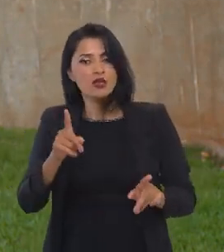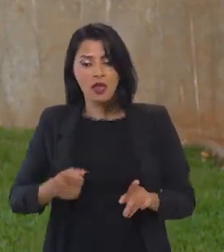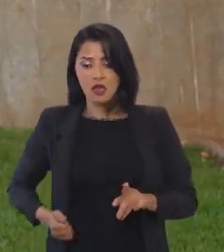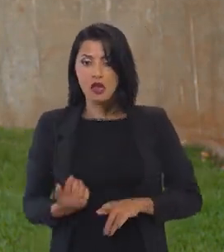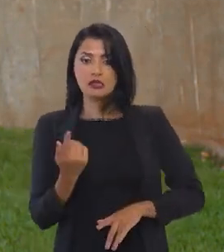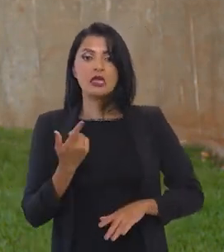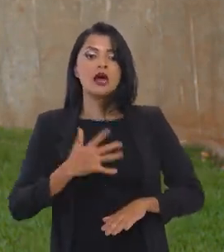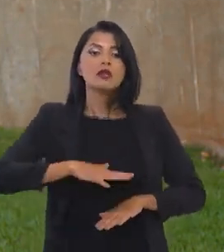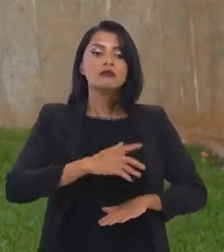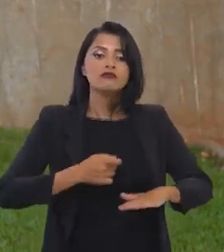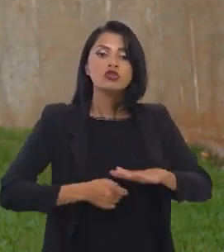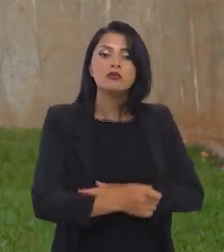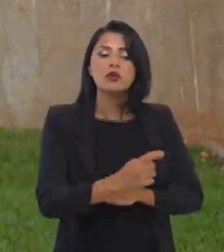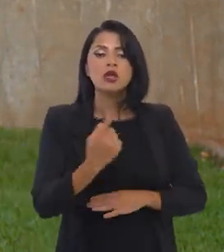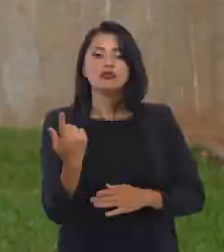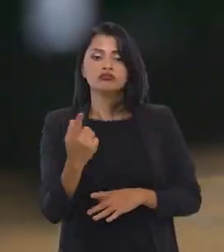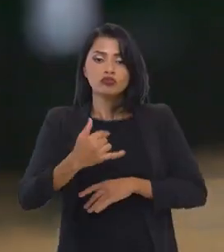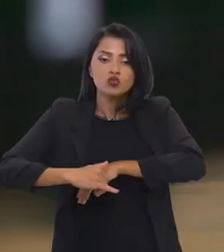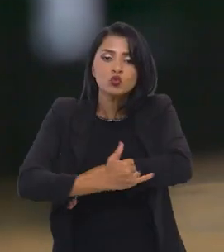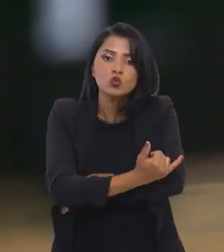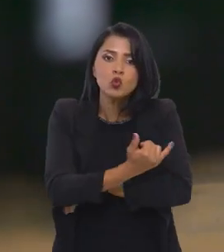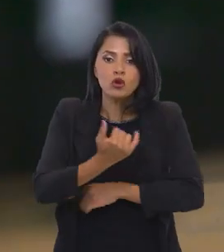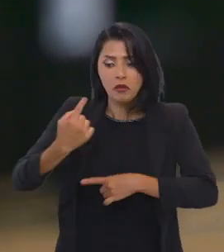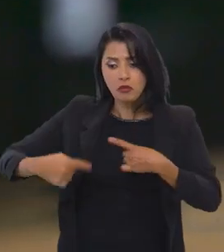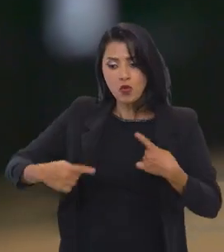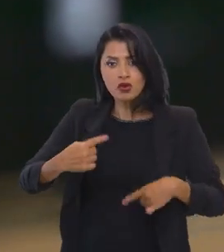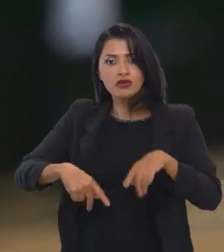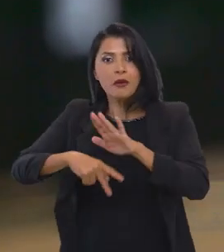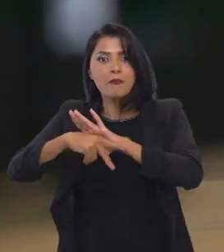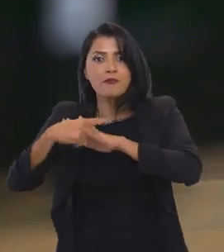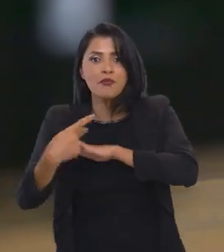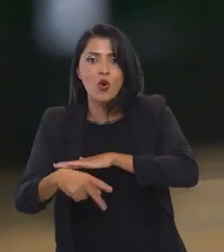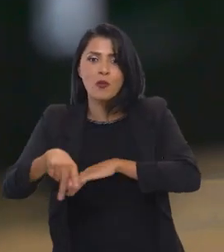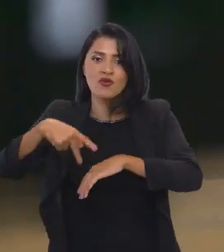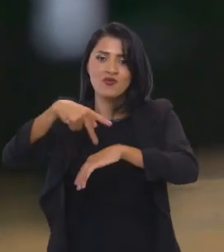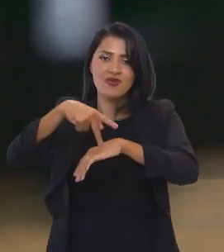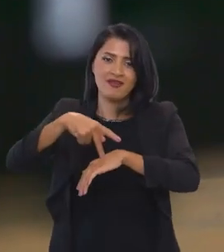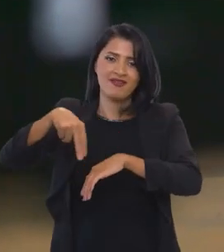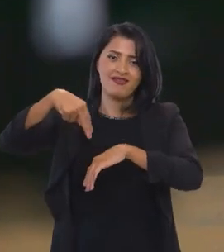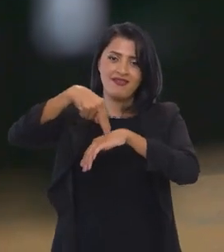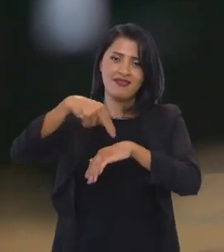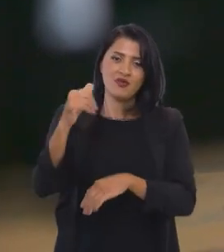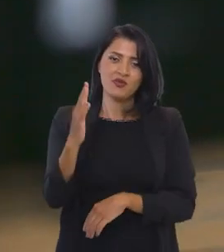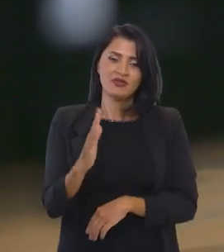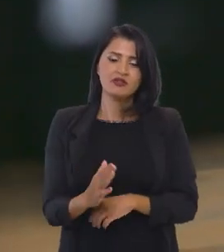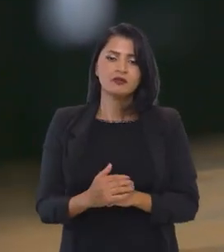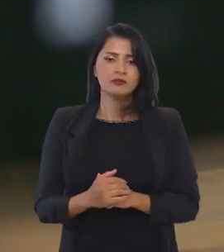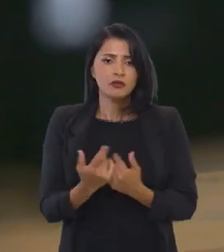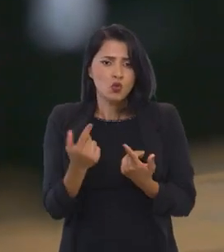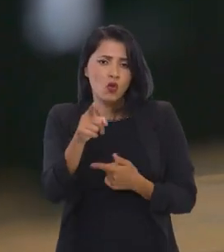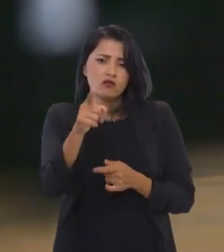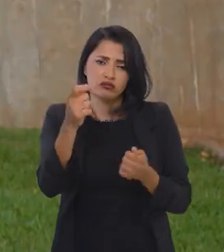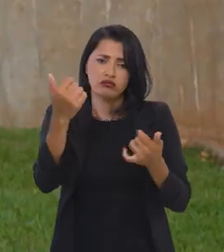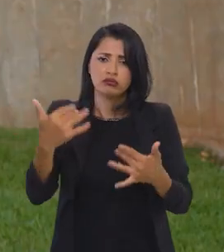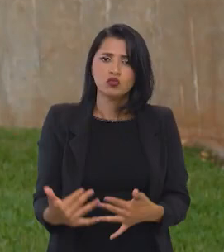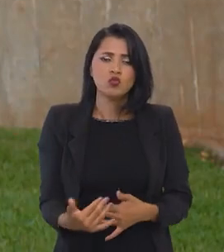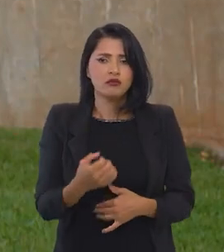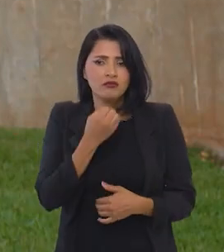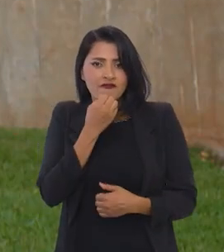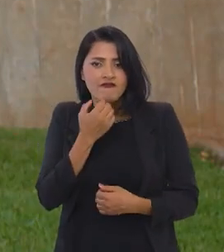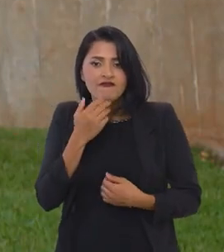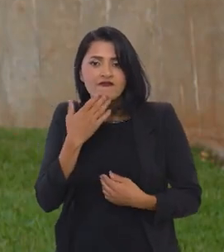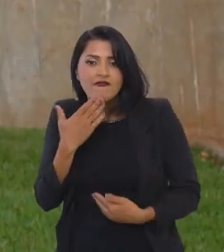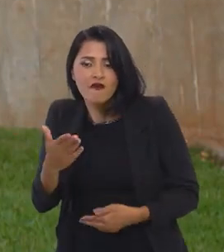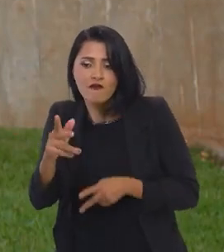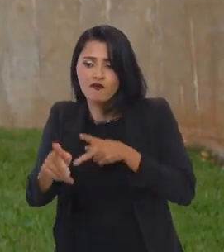investimento, em infraestrutura, em políticas, que são políticas de Estado, do Estado brasileiro. Como você muito bem falou, para o bem-estar da